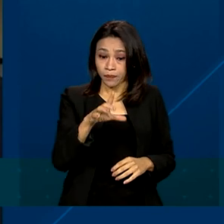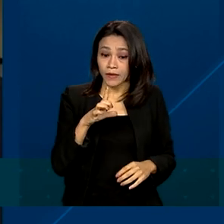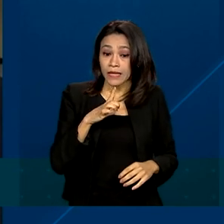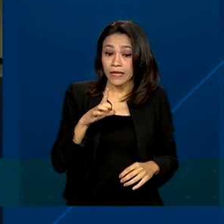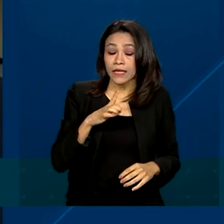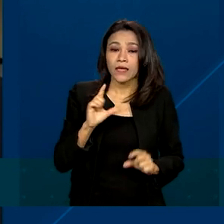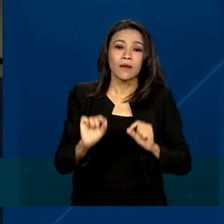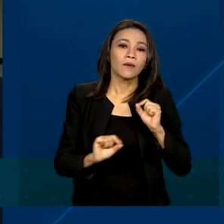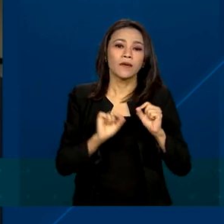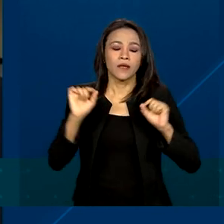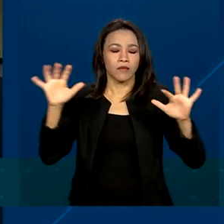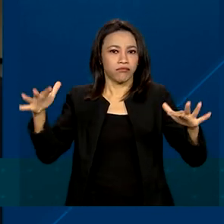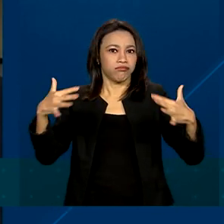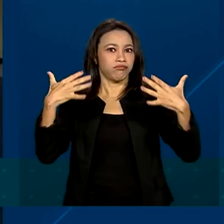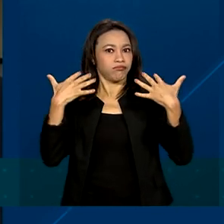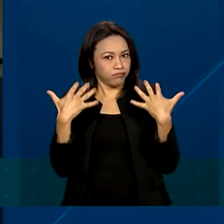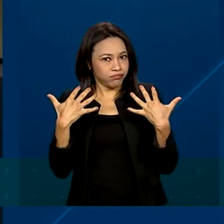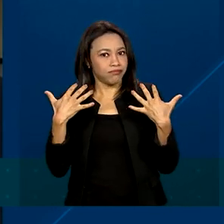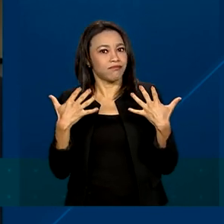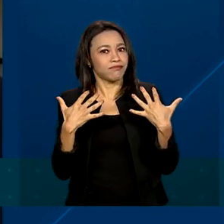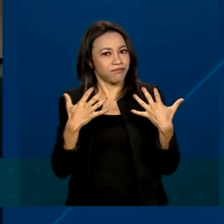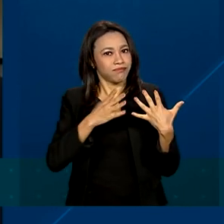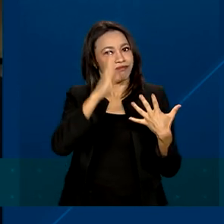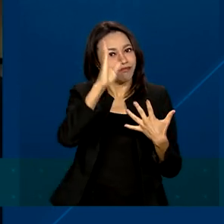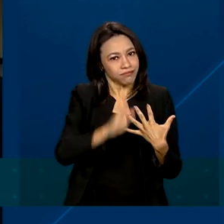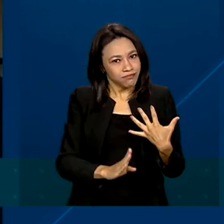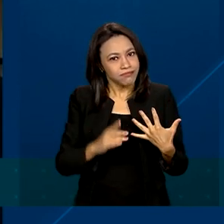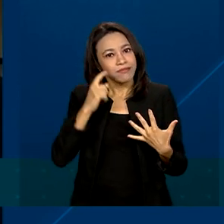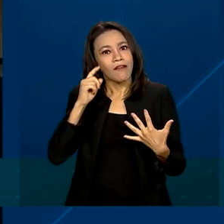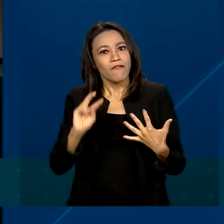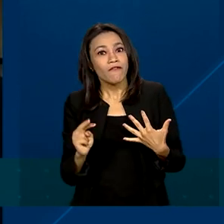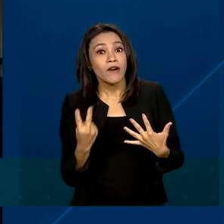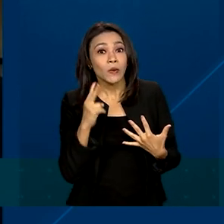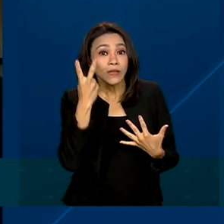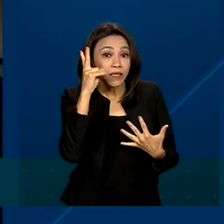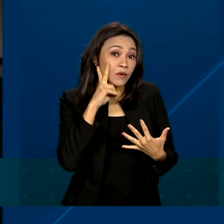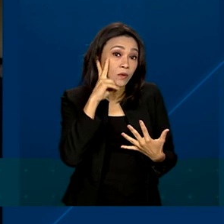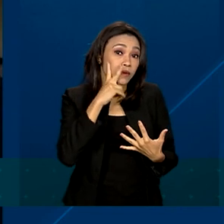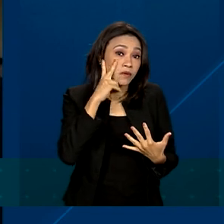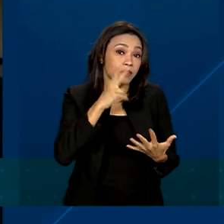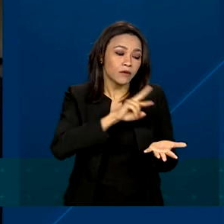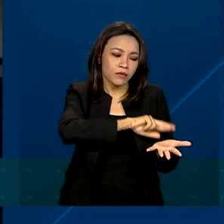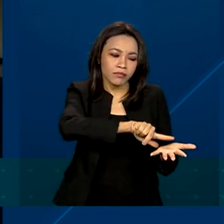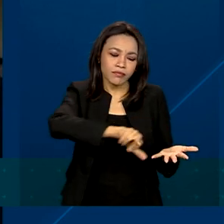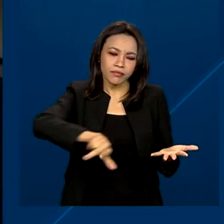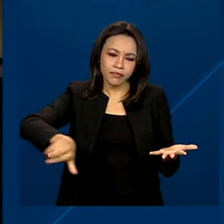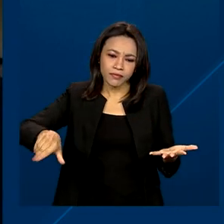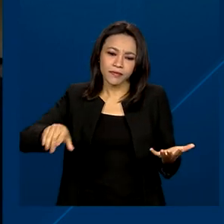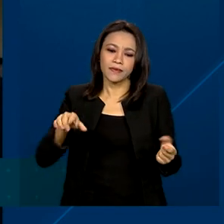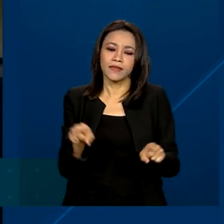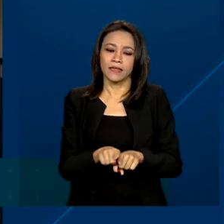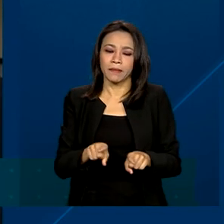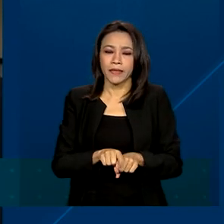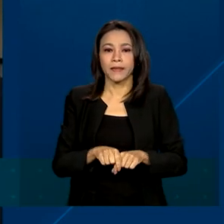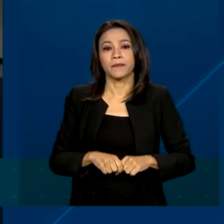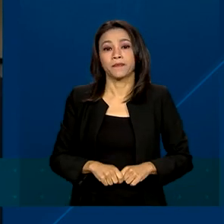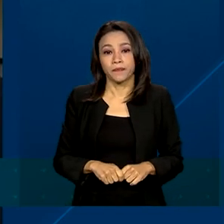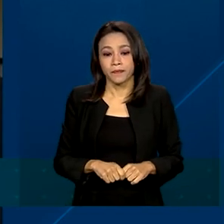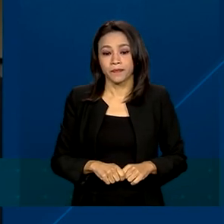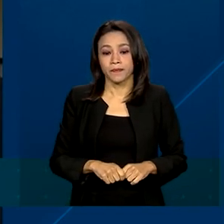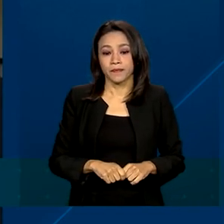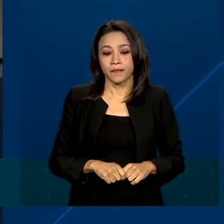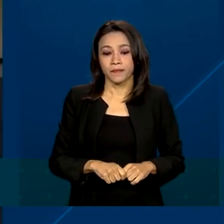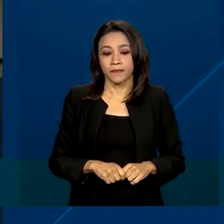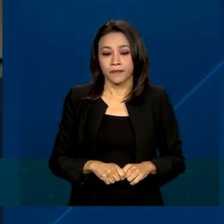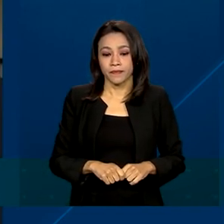notoriedade, sem dúvida, a valorização dos seus produtos. E o consumidor ganha